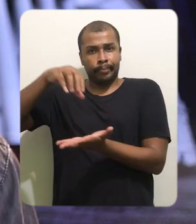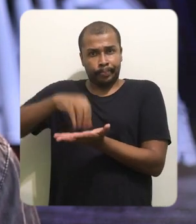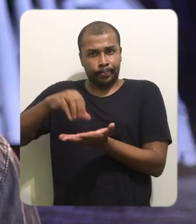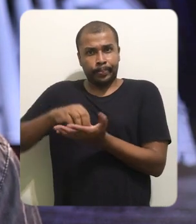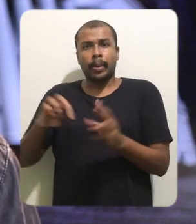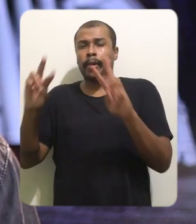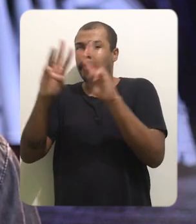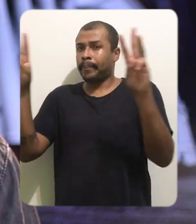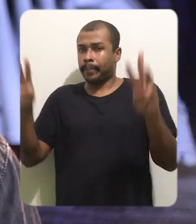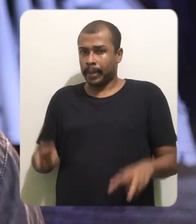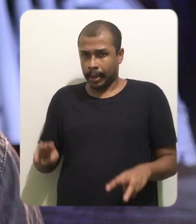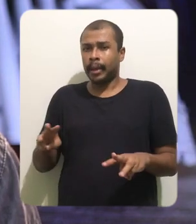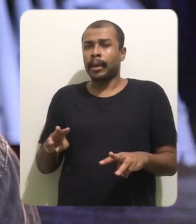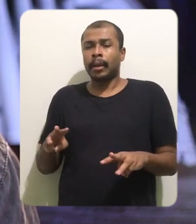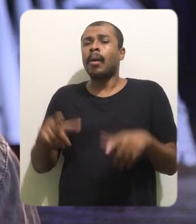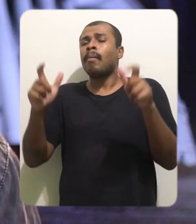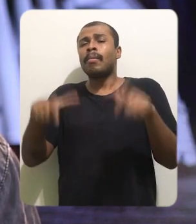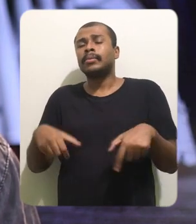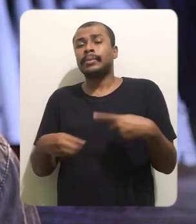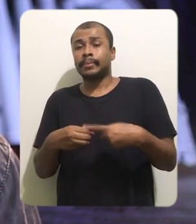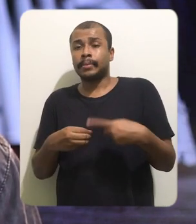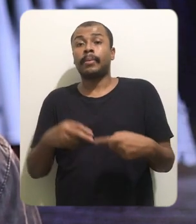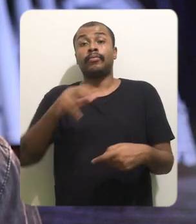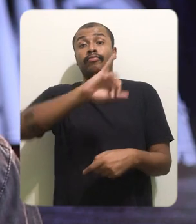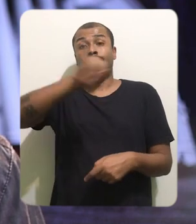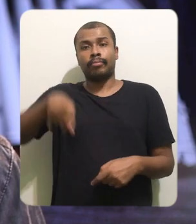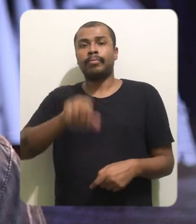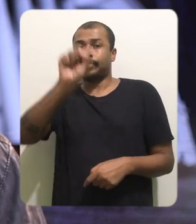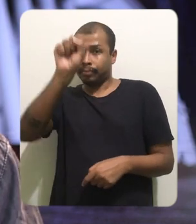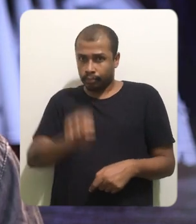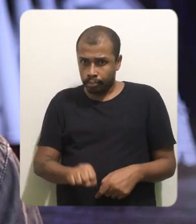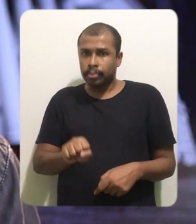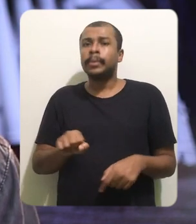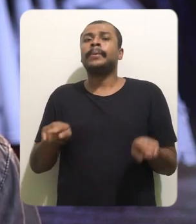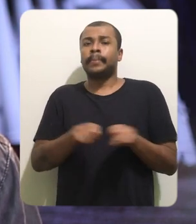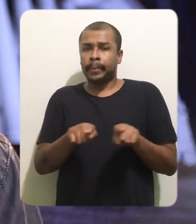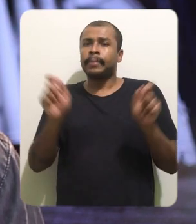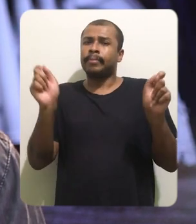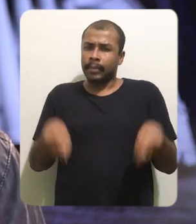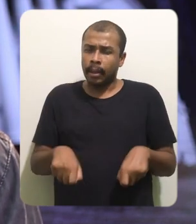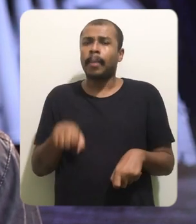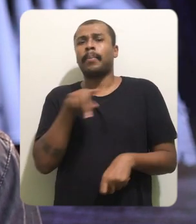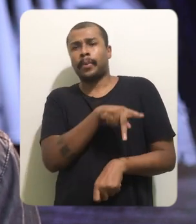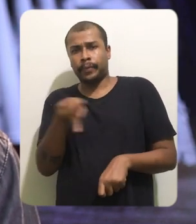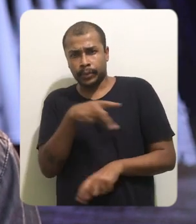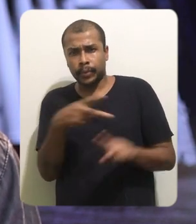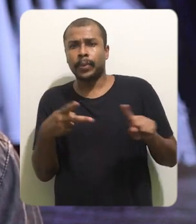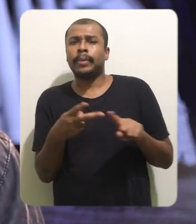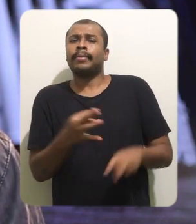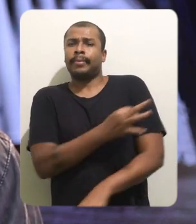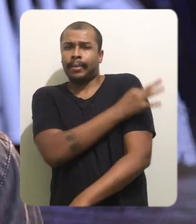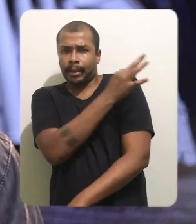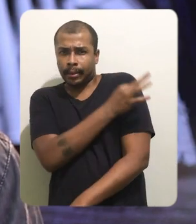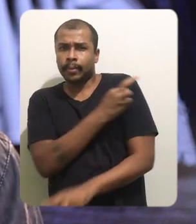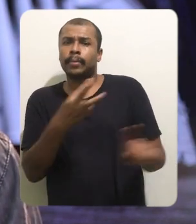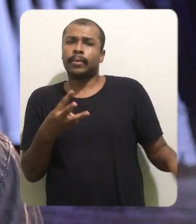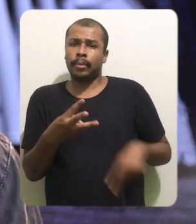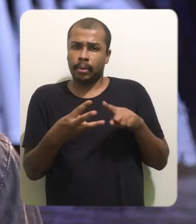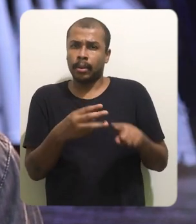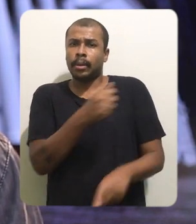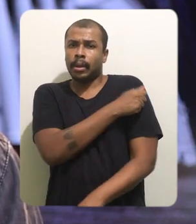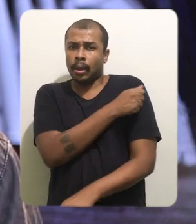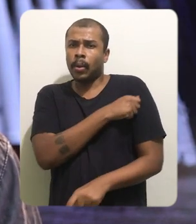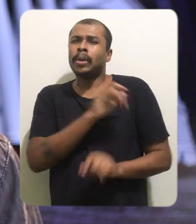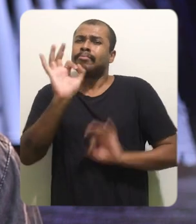Universidade Federal do Paraná também está produzindo o álcool 70 em Jandaia do Sul. Por meio de doações, professores,